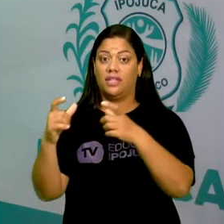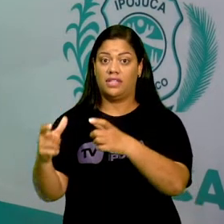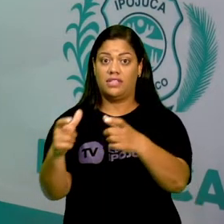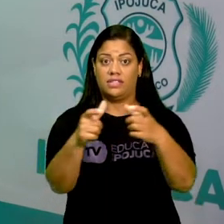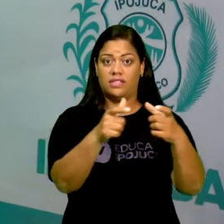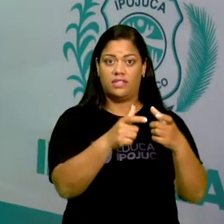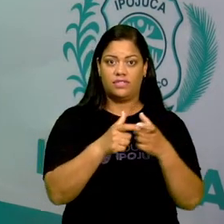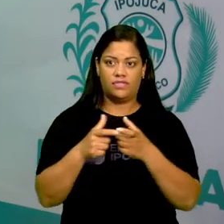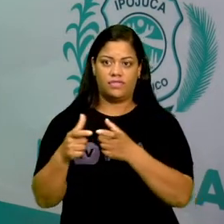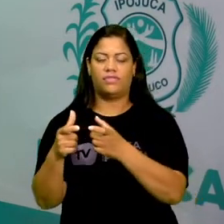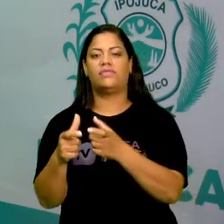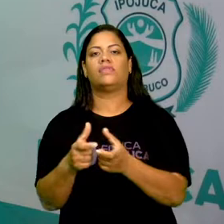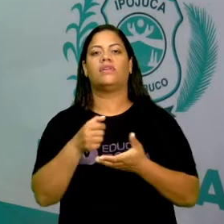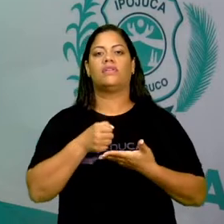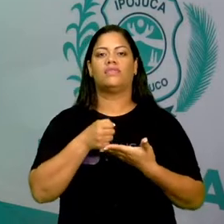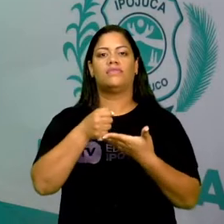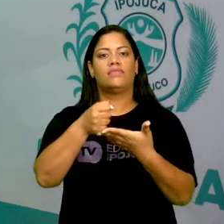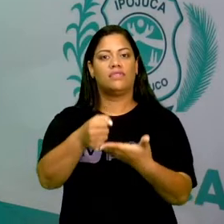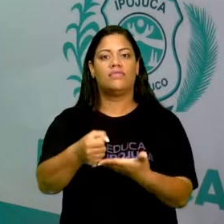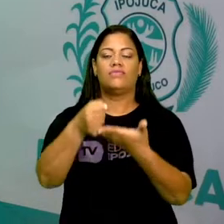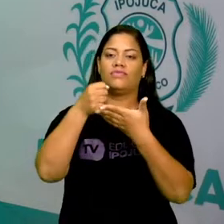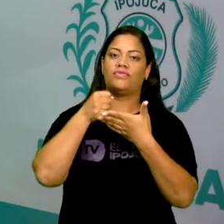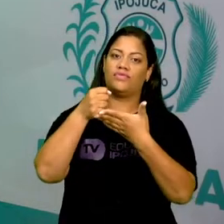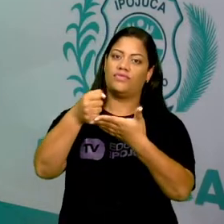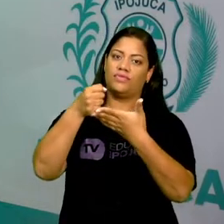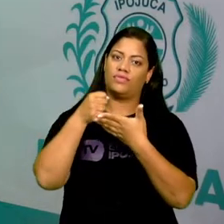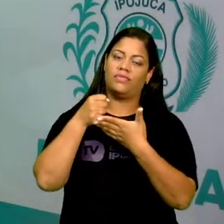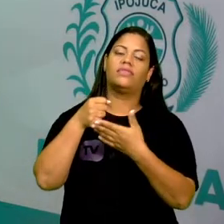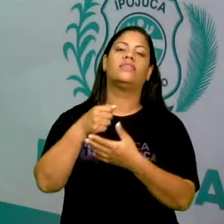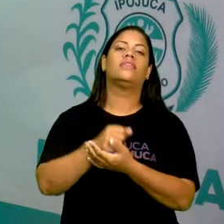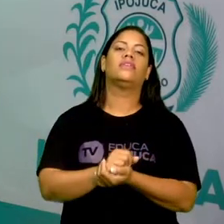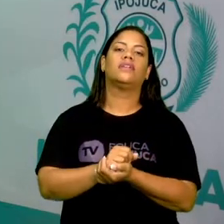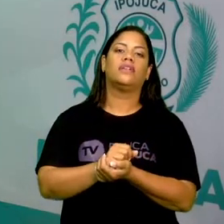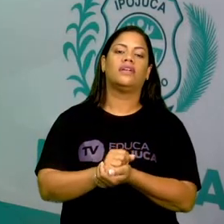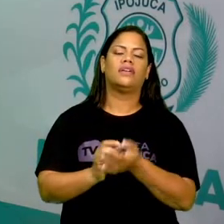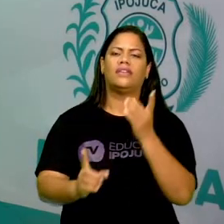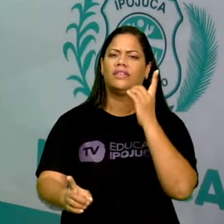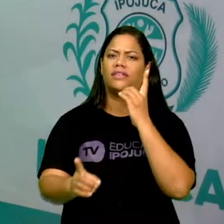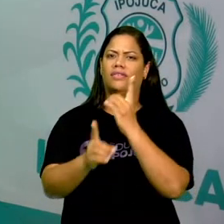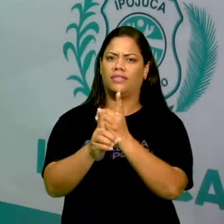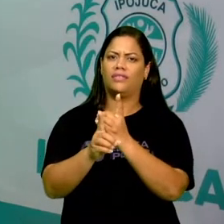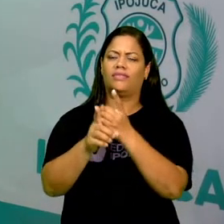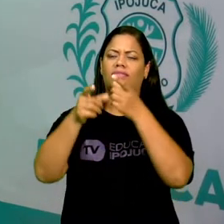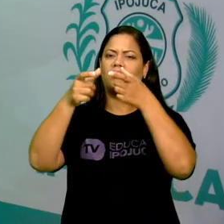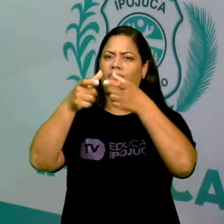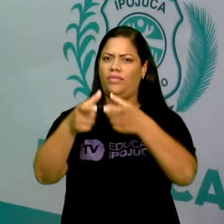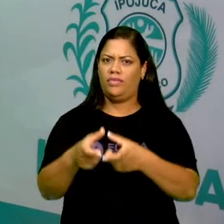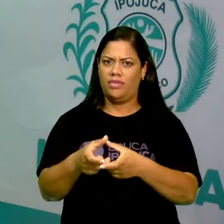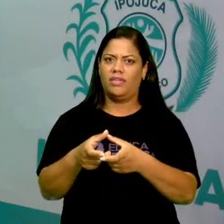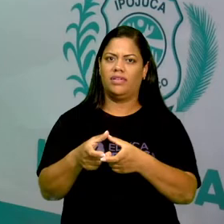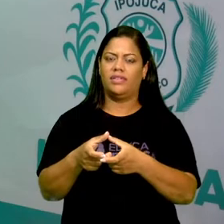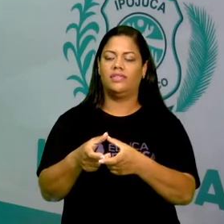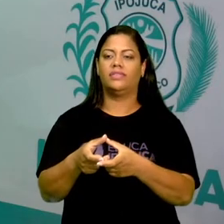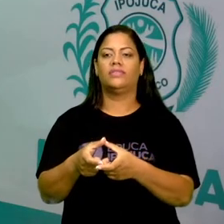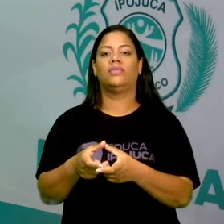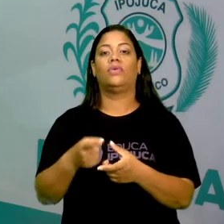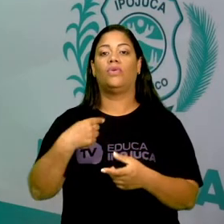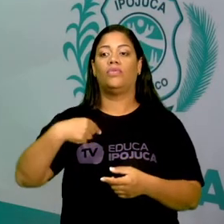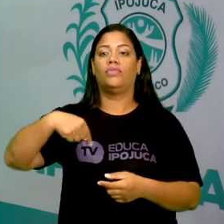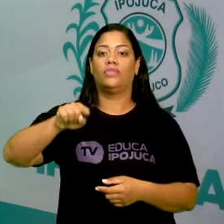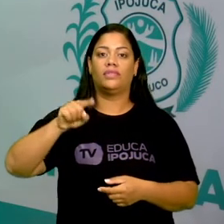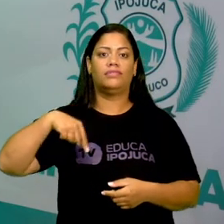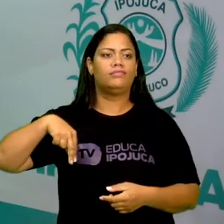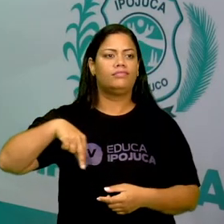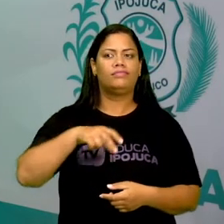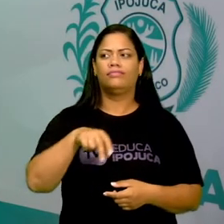de referência nos ajudam, nos auxiliam a encontrar um determinado lugar ou a ir a um